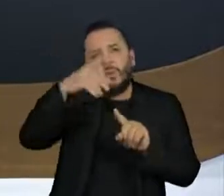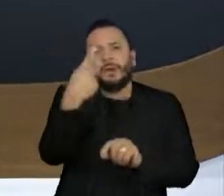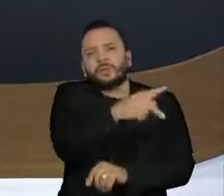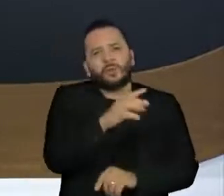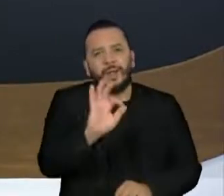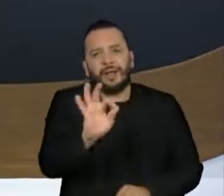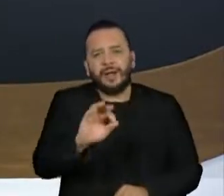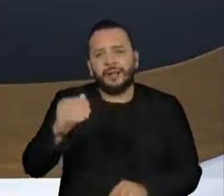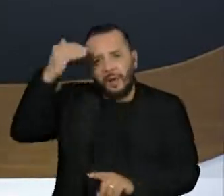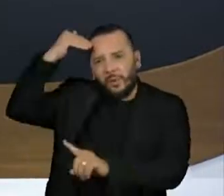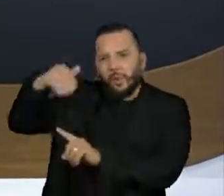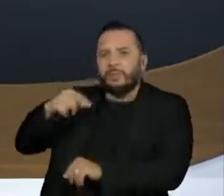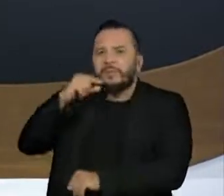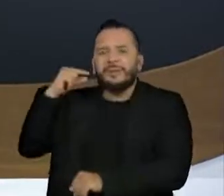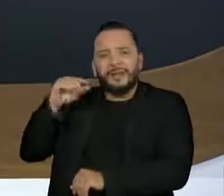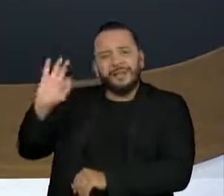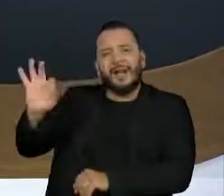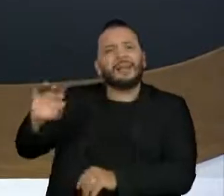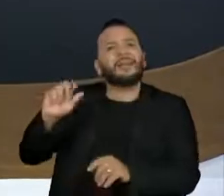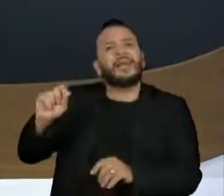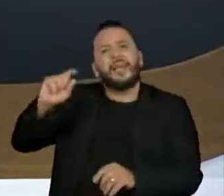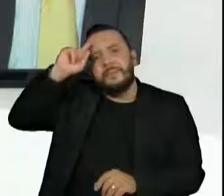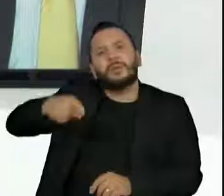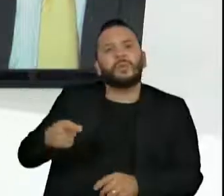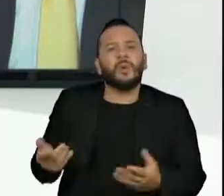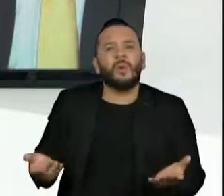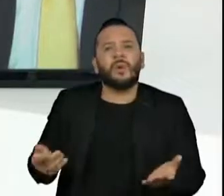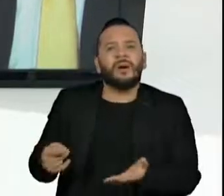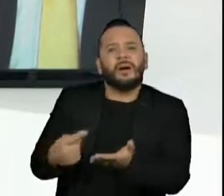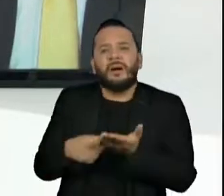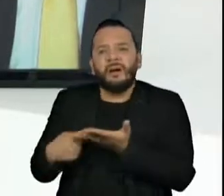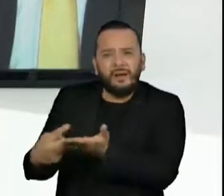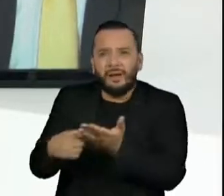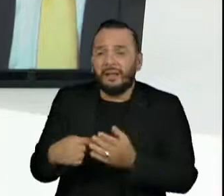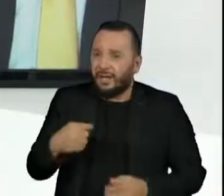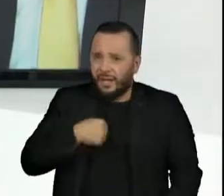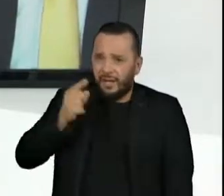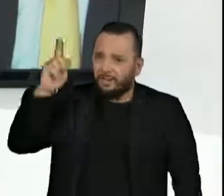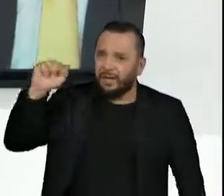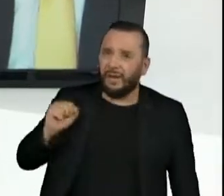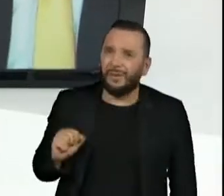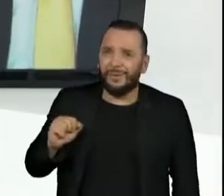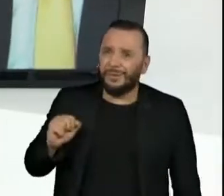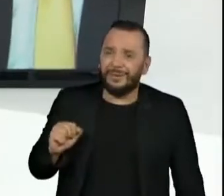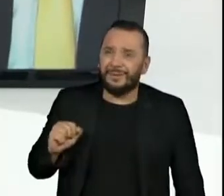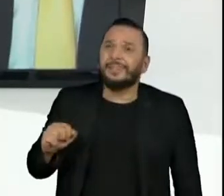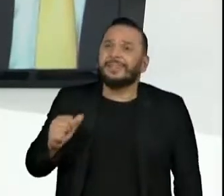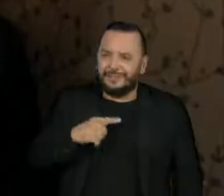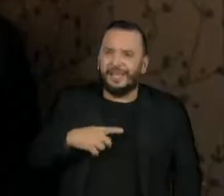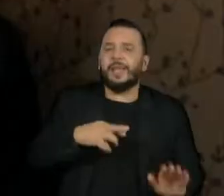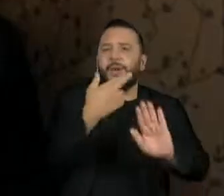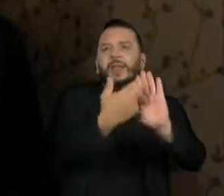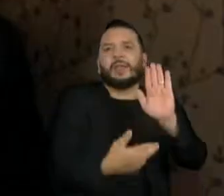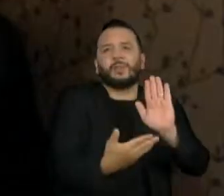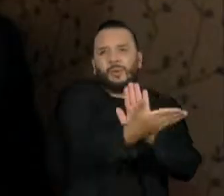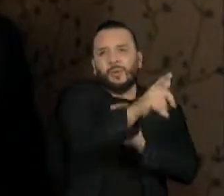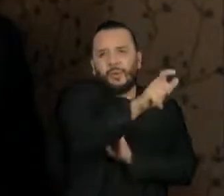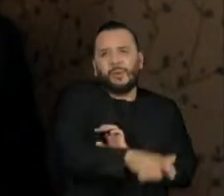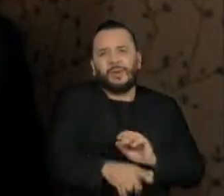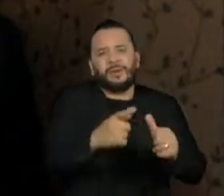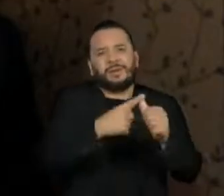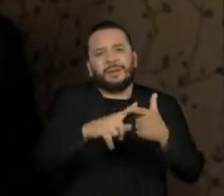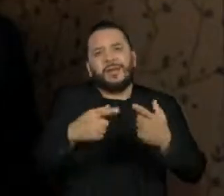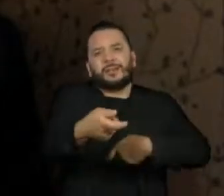Porque é uma ordem que não surge do vácuo, né? Não, eu não fui, você tem o relator da matéria, você tem a parte